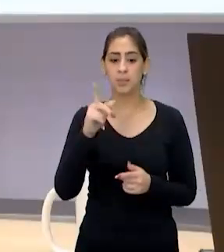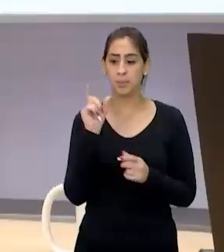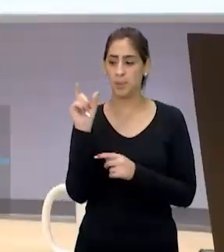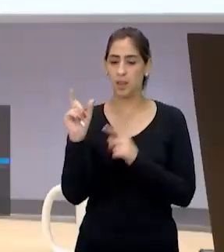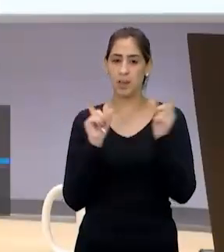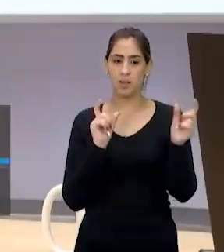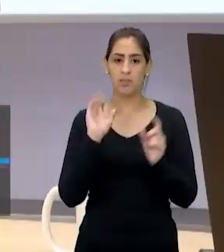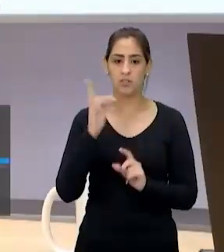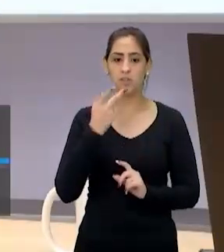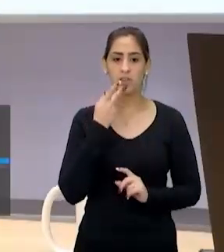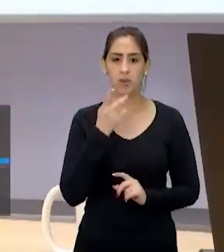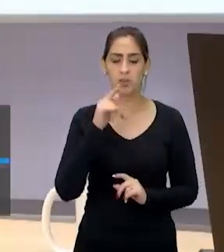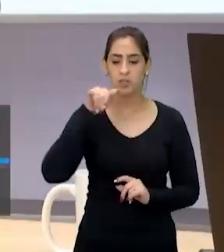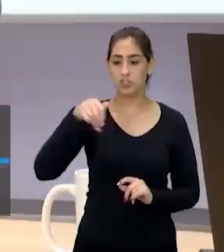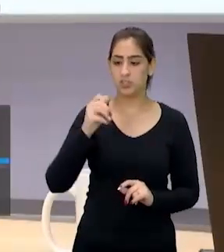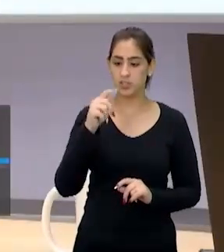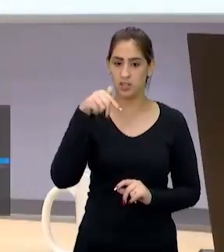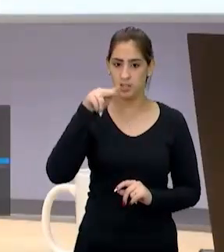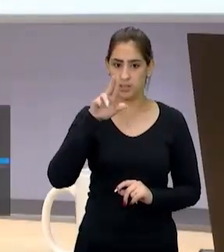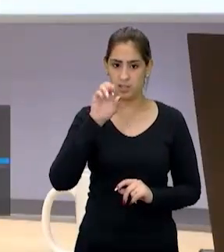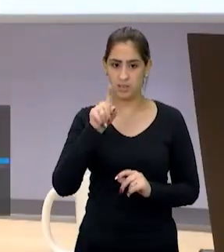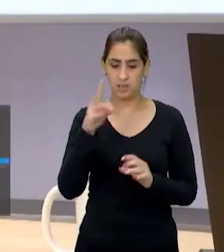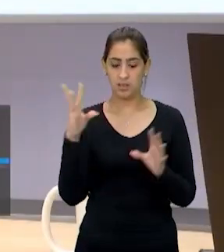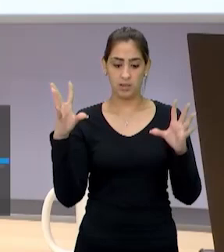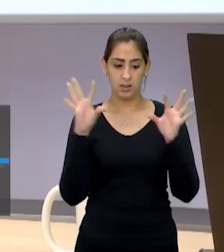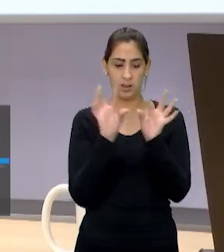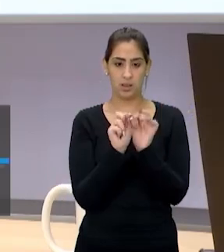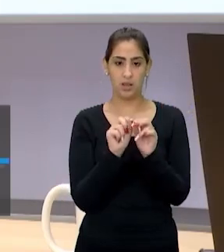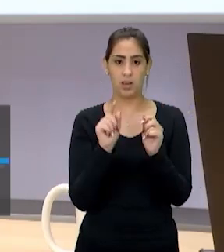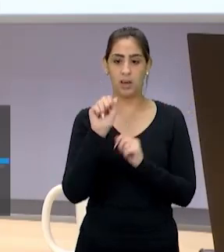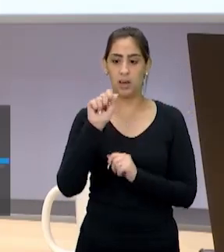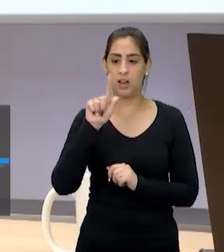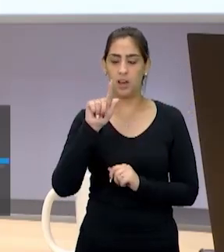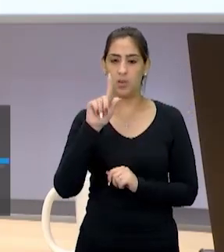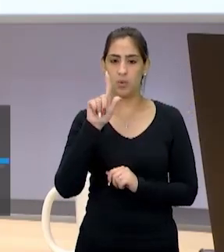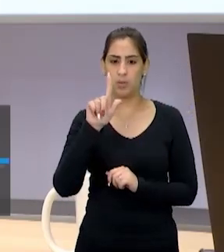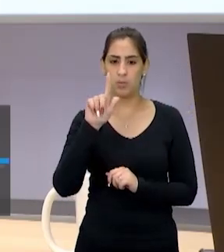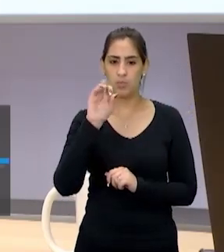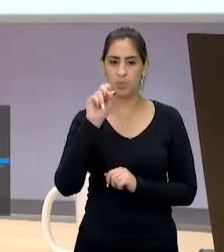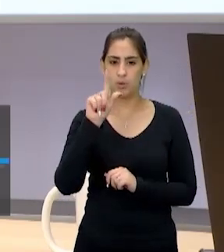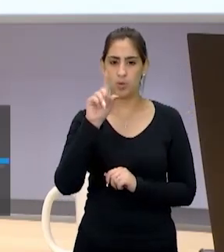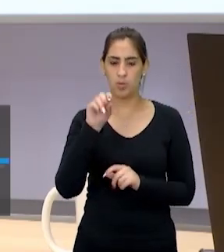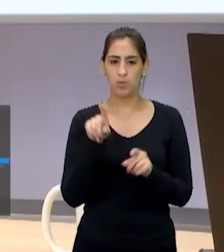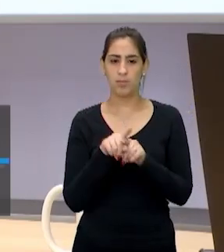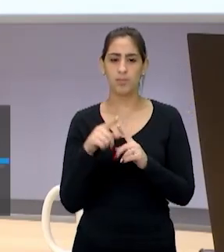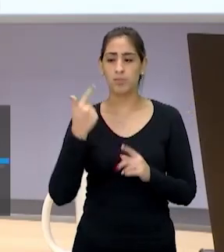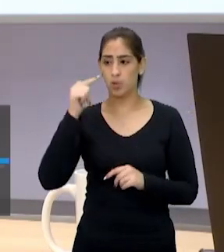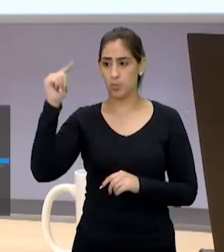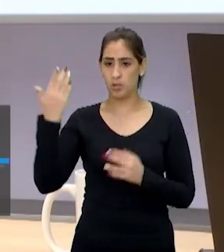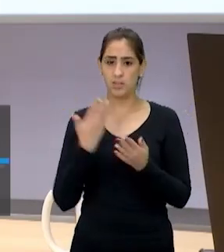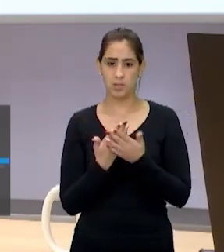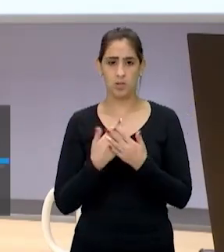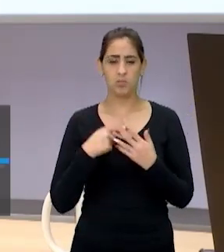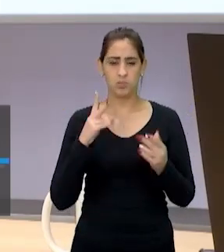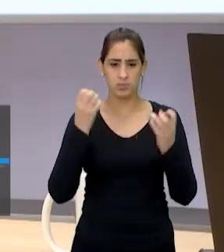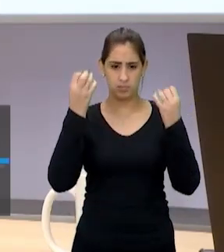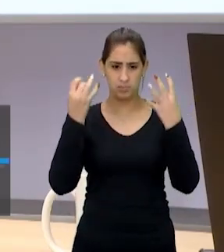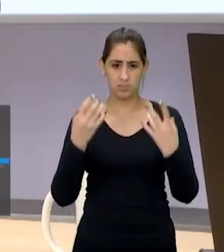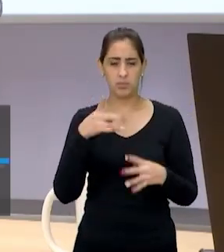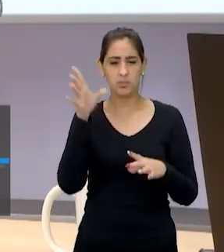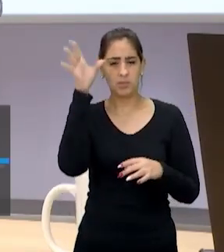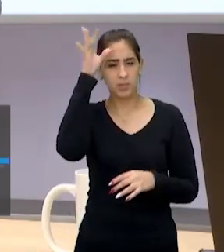antes. E o já que, para ligar um termo a outro, tá? Então, depois das outras aulas, a gente continua explicando. Grava